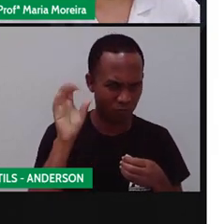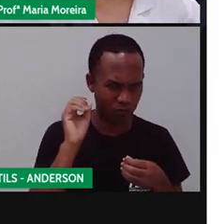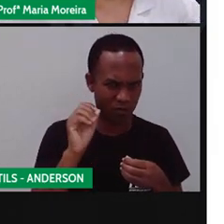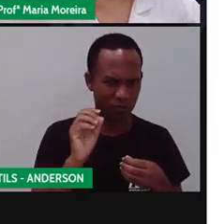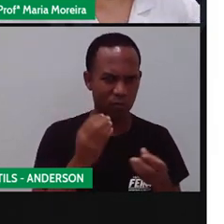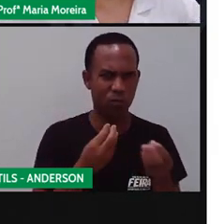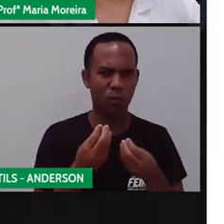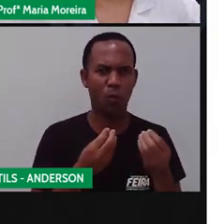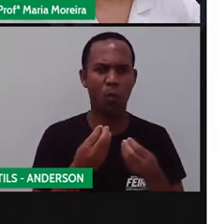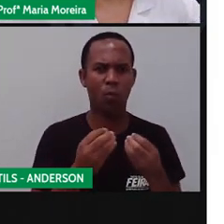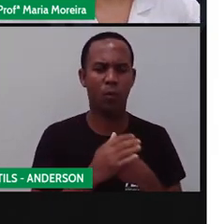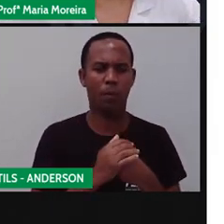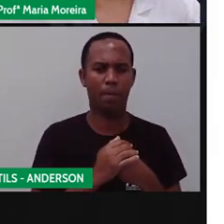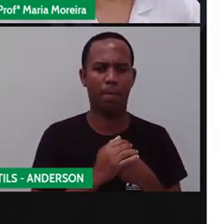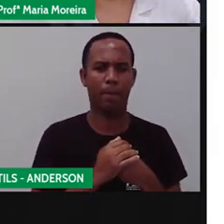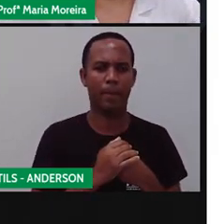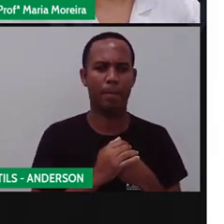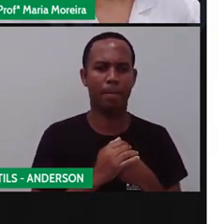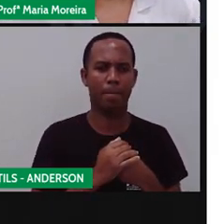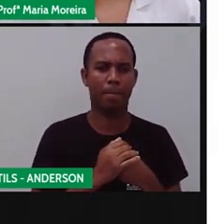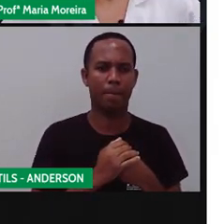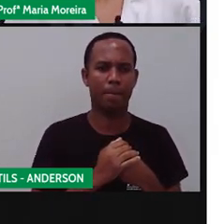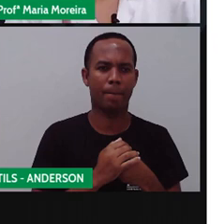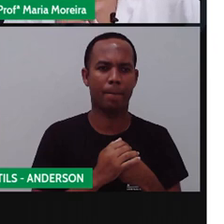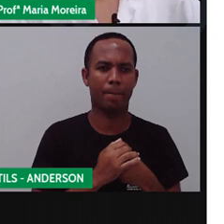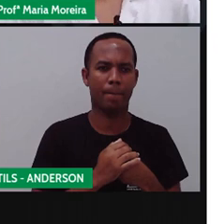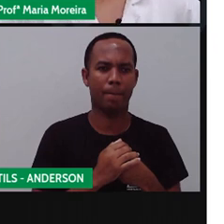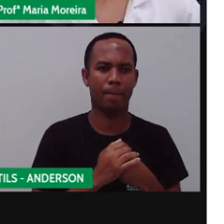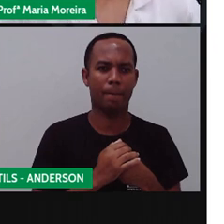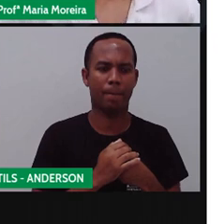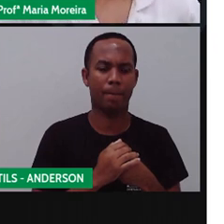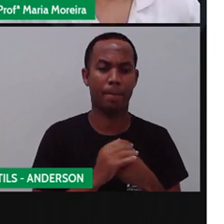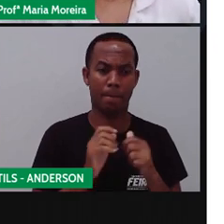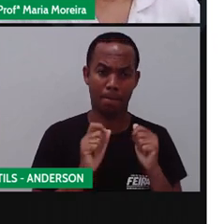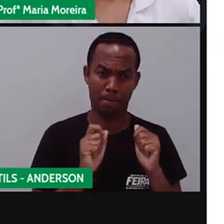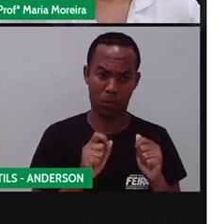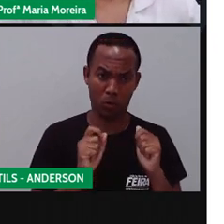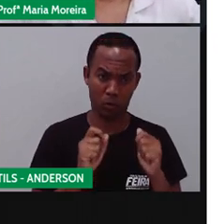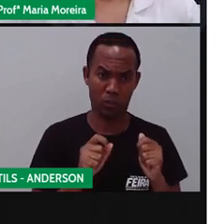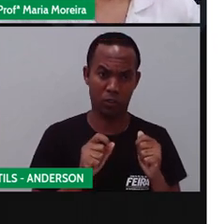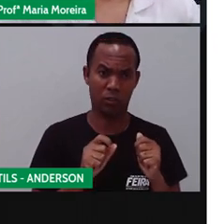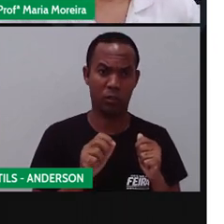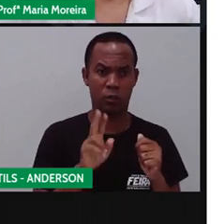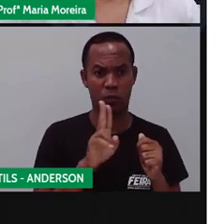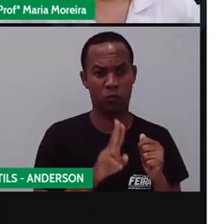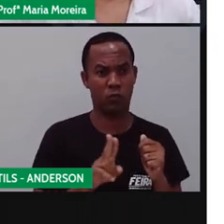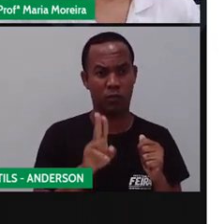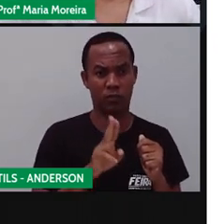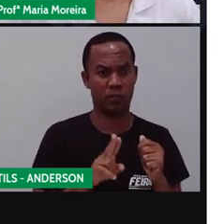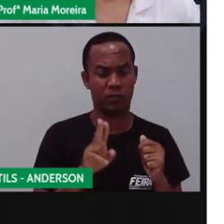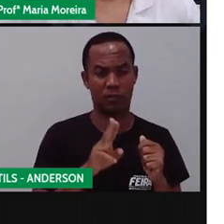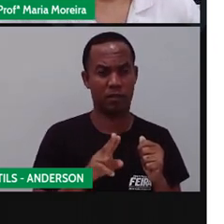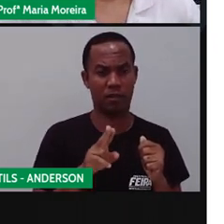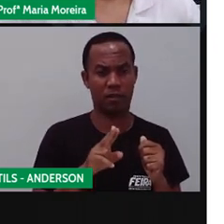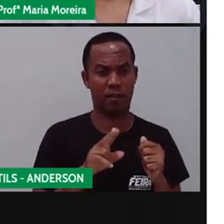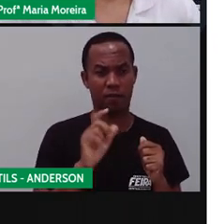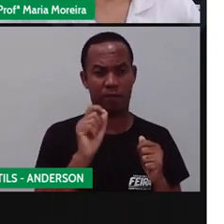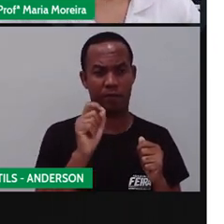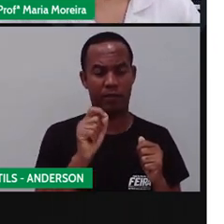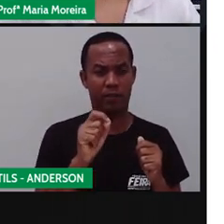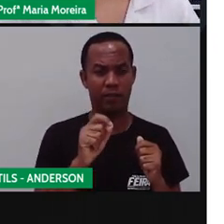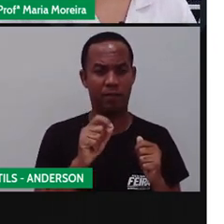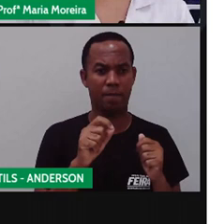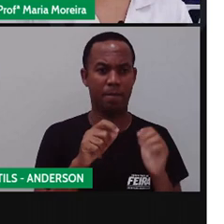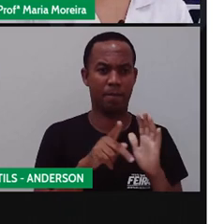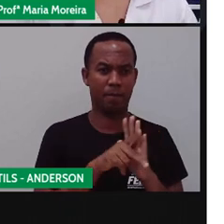unidades de medidas? E aí? Podemos utilizar qualquer quantidade de ervas medicinais que,